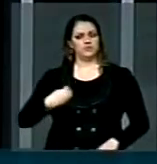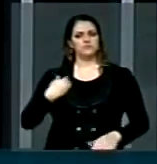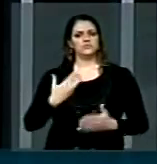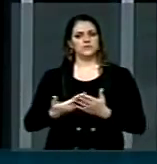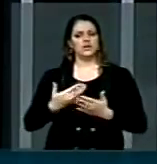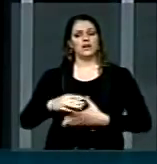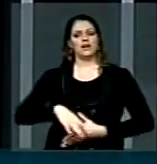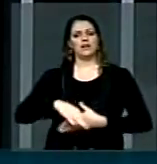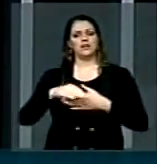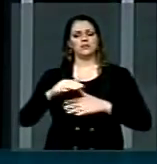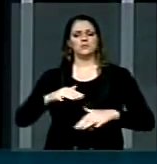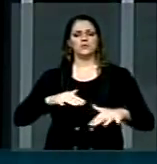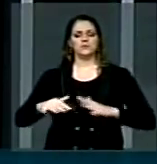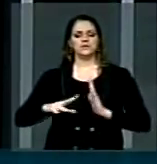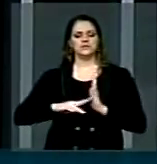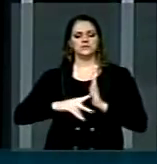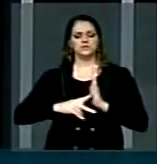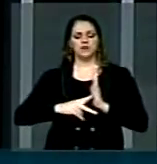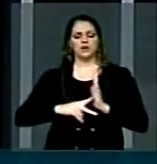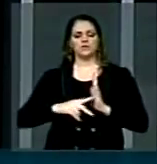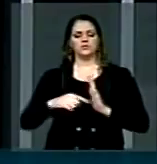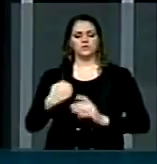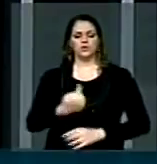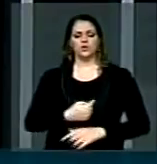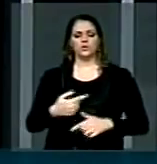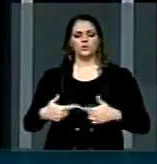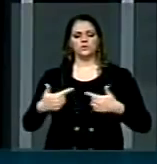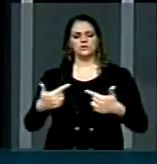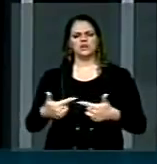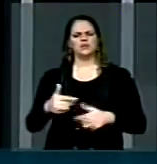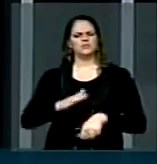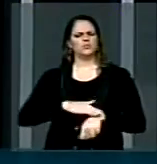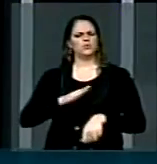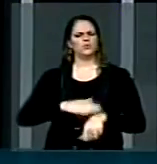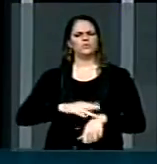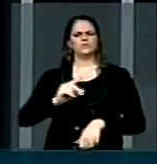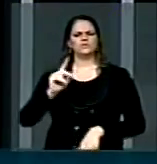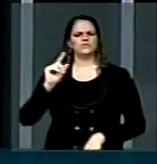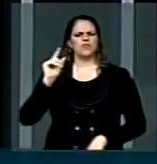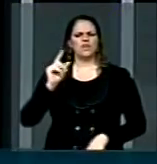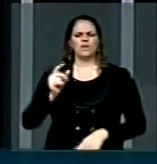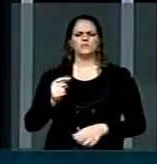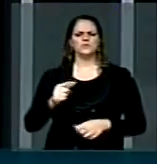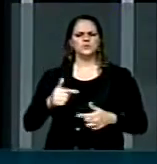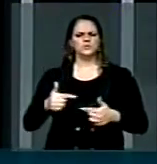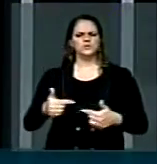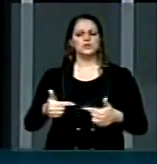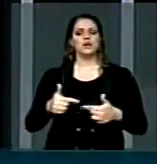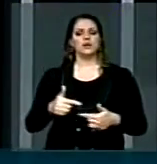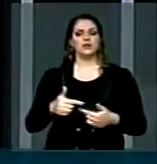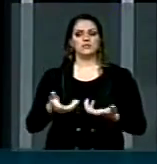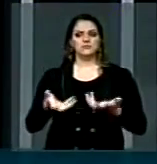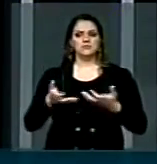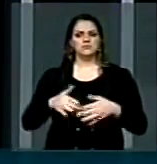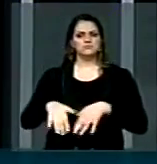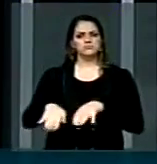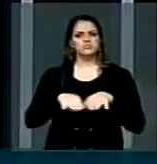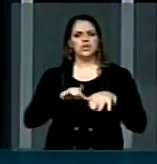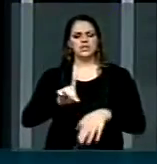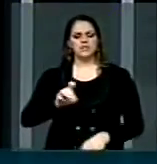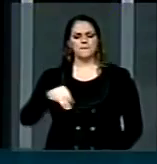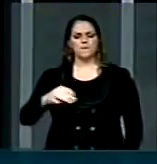do movimento sindical, que lutamos durante muito tempo pela democratização da universidade,